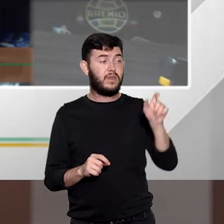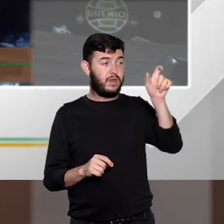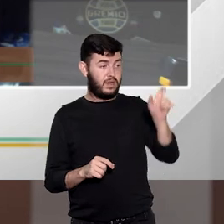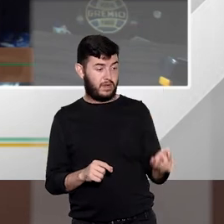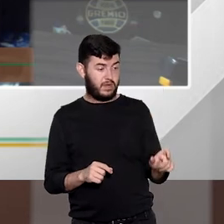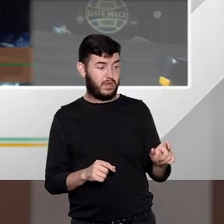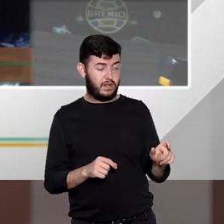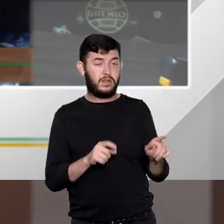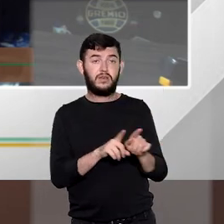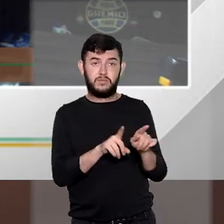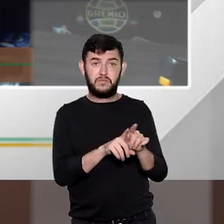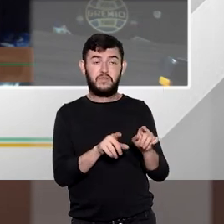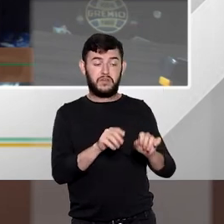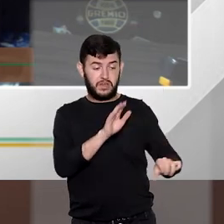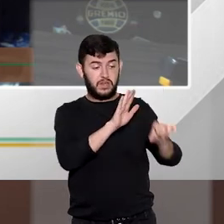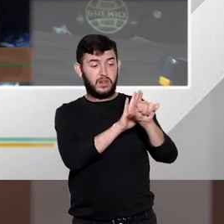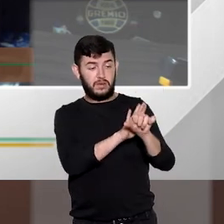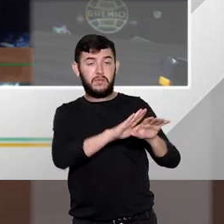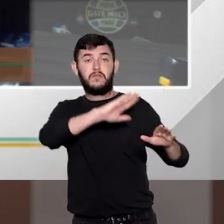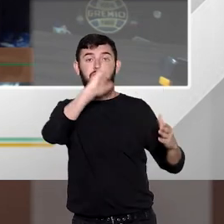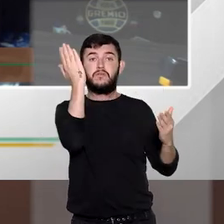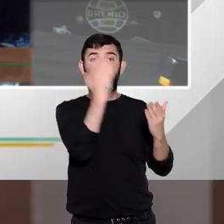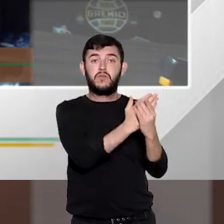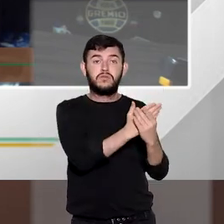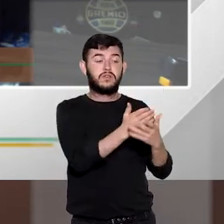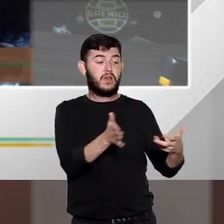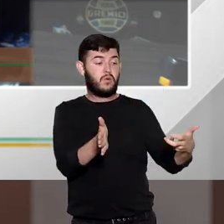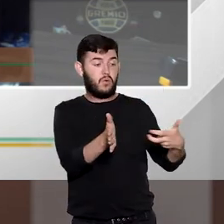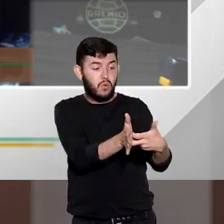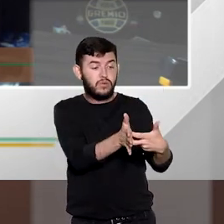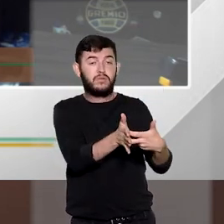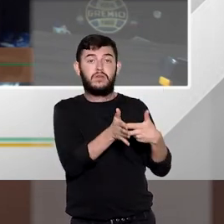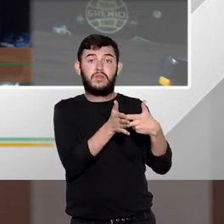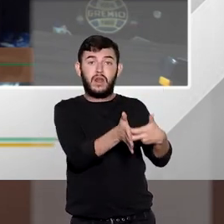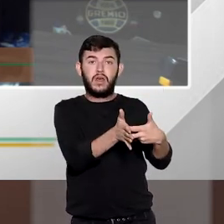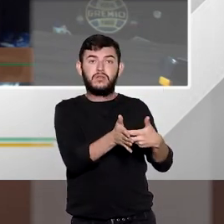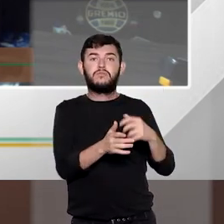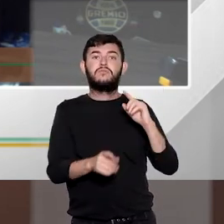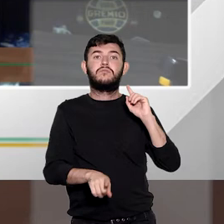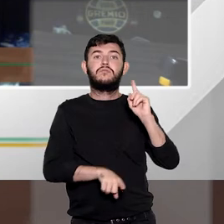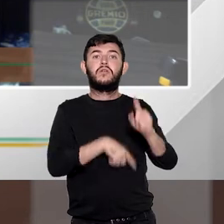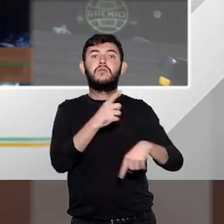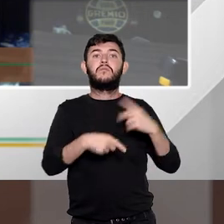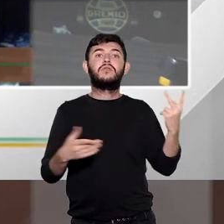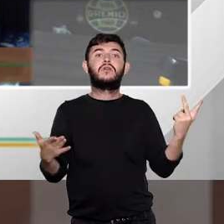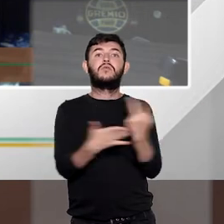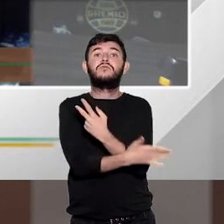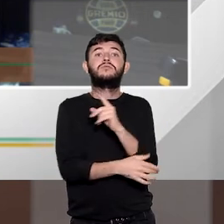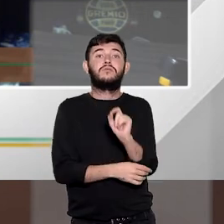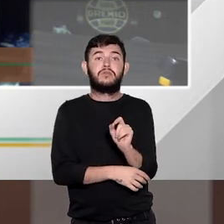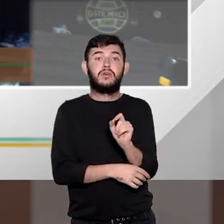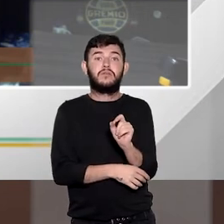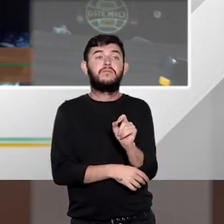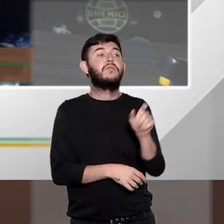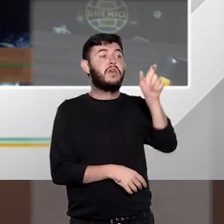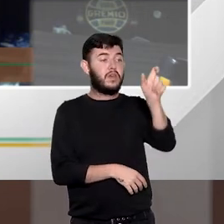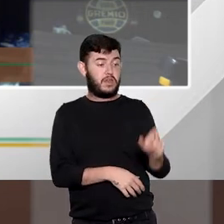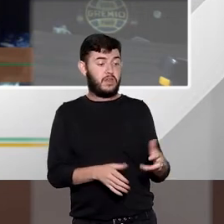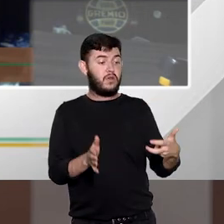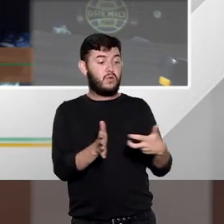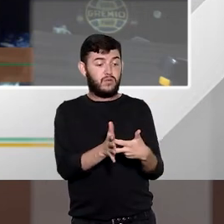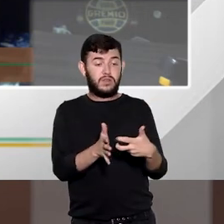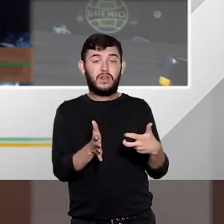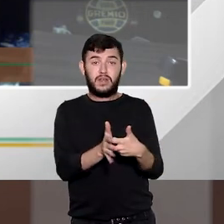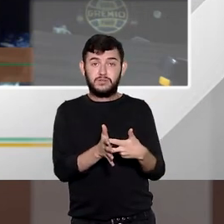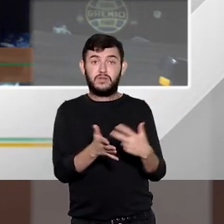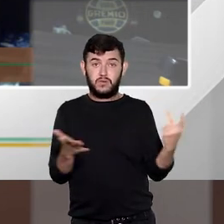processado, julgado e definitivamente condenado por esse crime e depois da condenação definitiva por esse crime